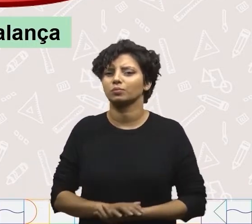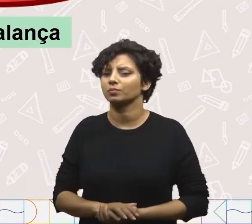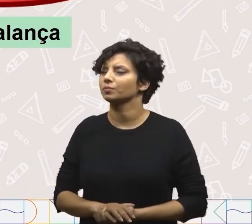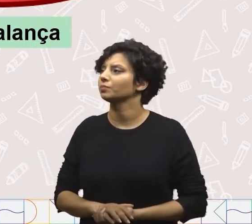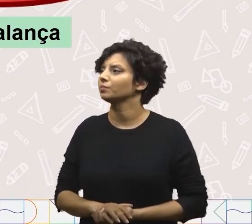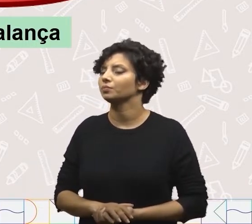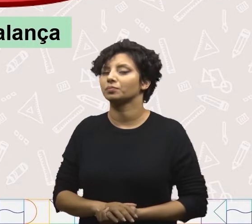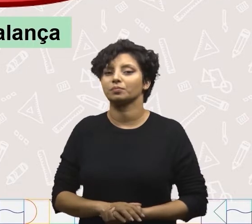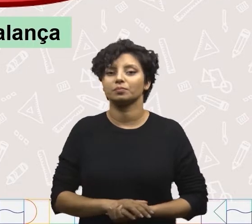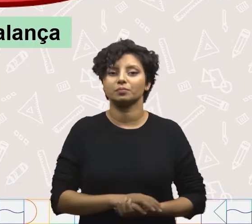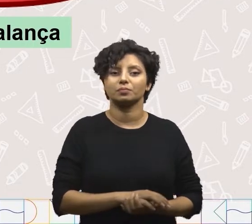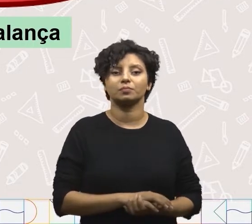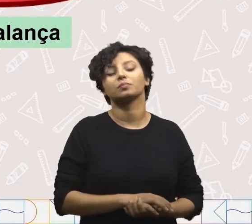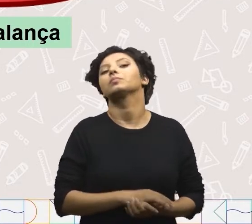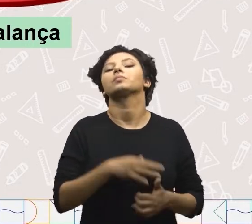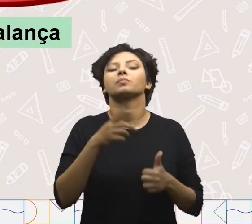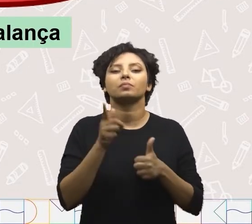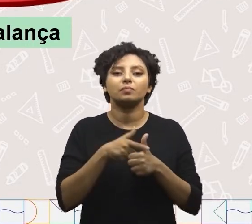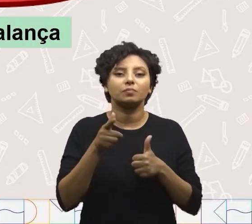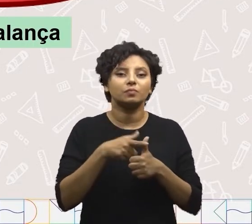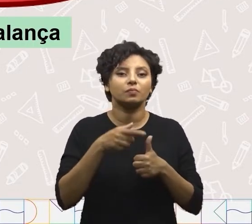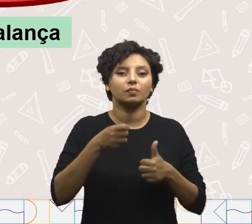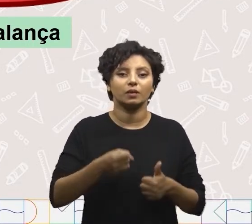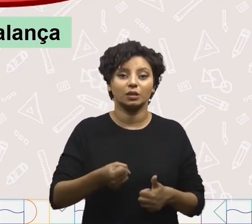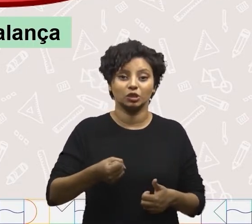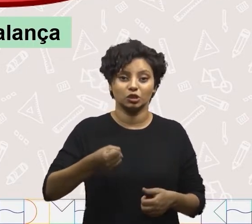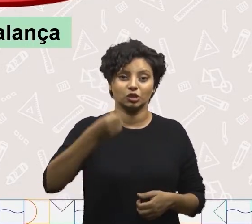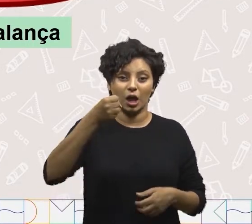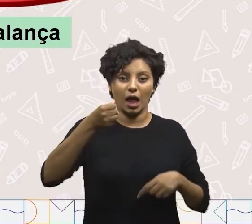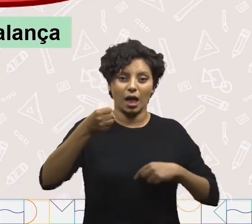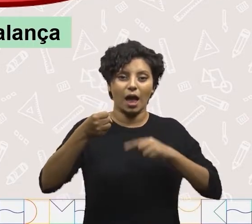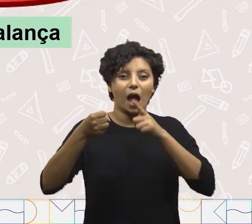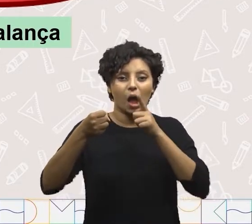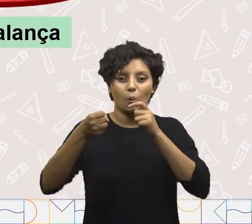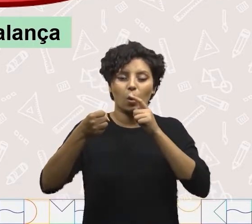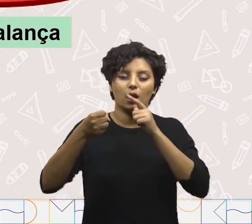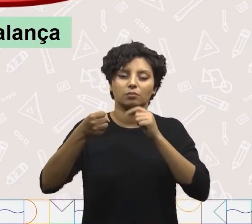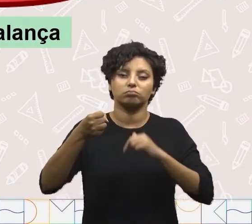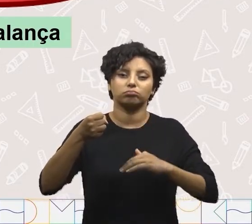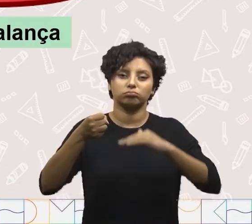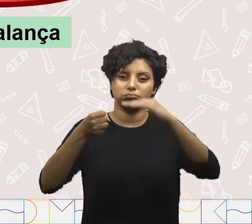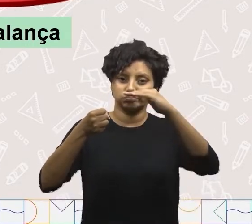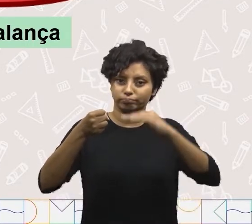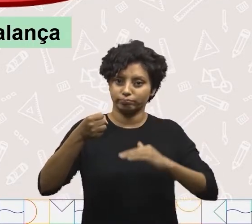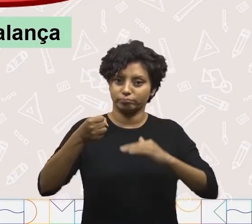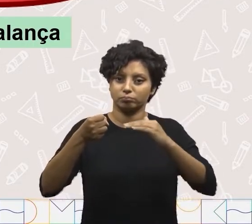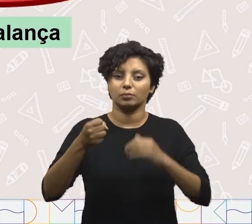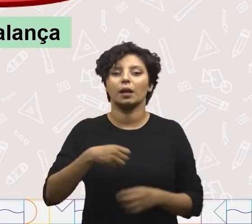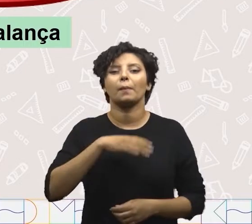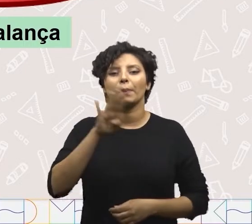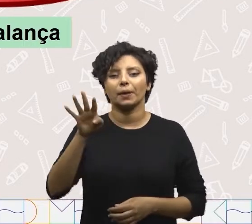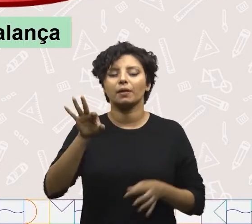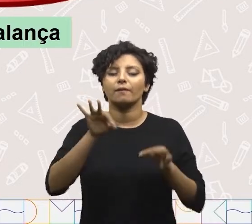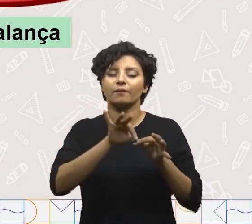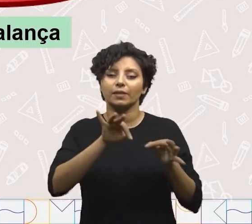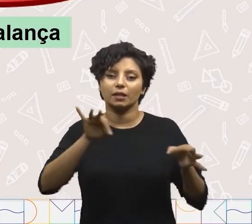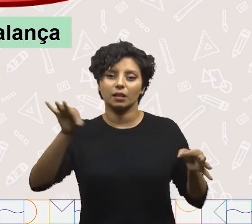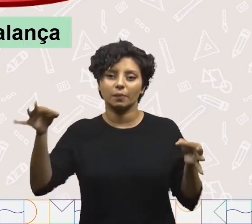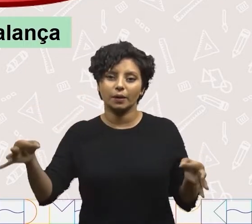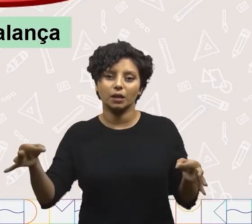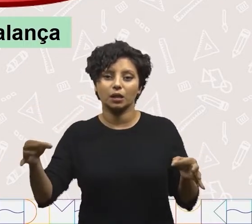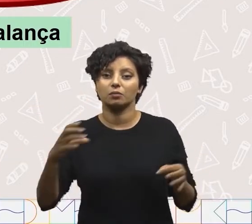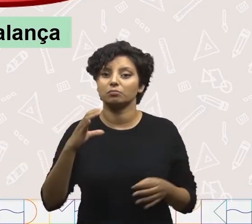peso das coisas? Letra A. Nós temos uma jarra medidora. Letra B. Uma